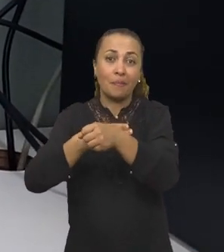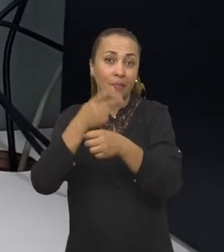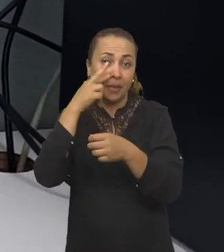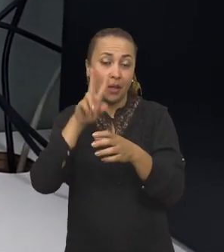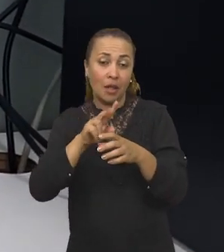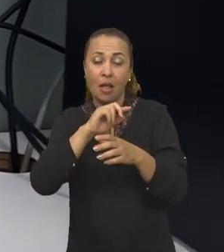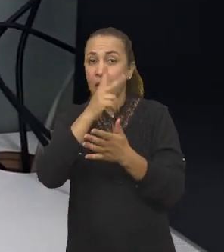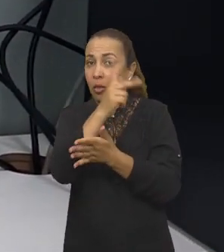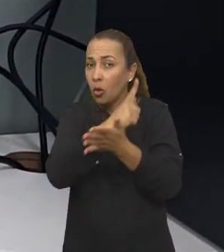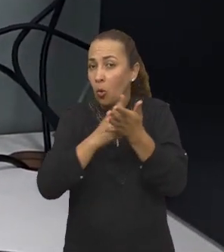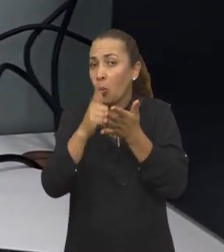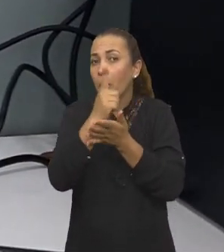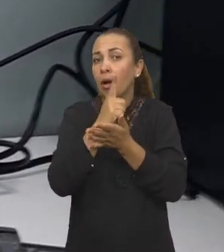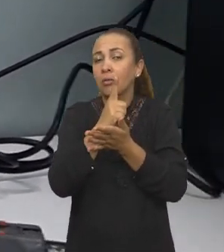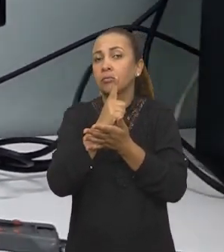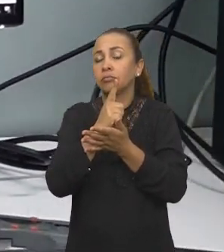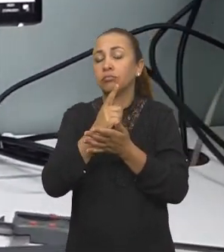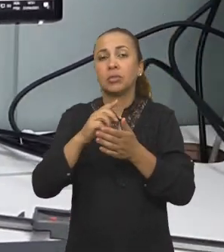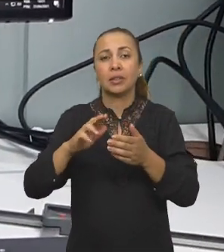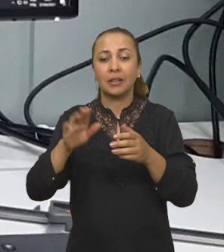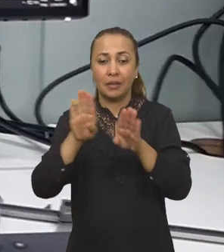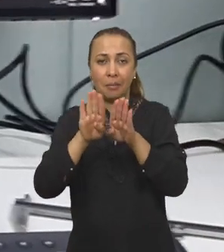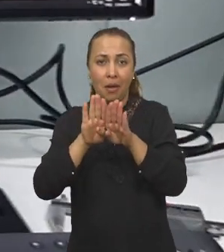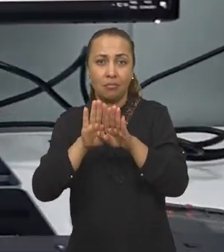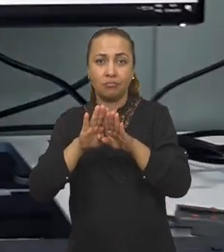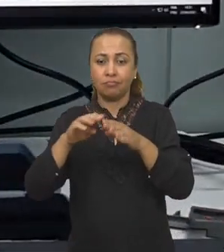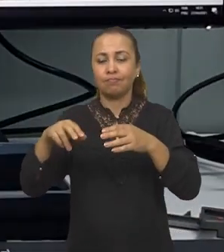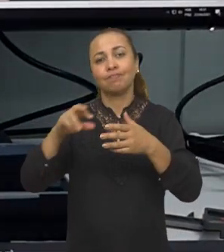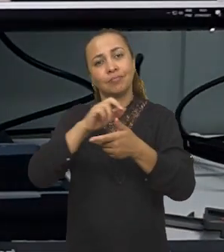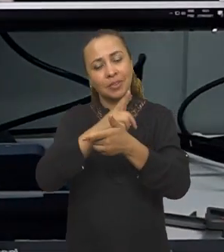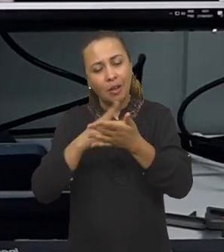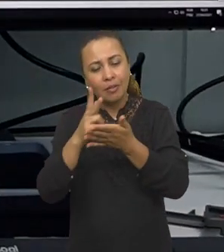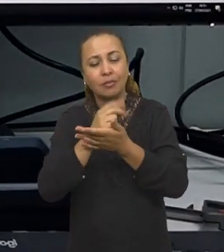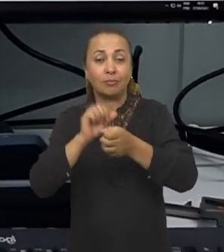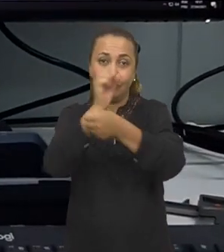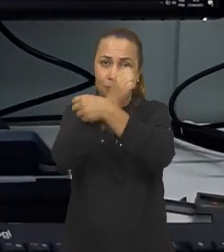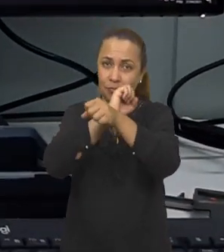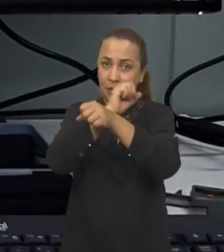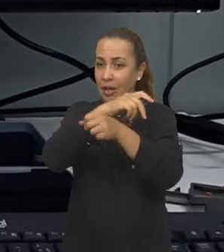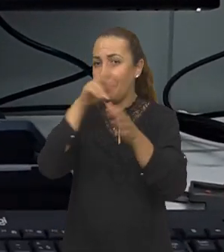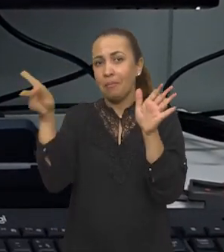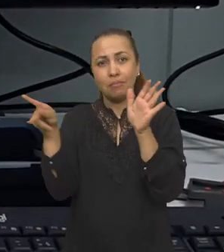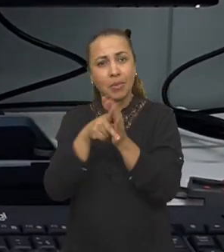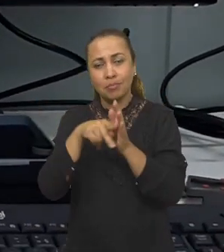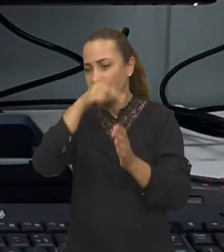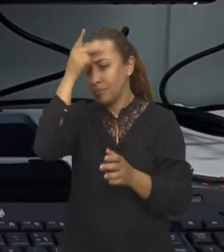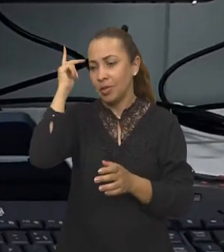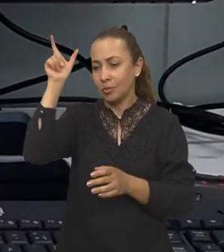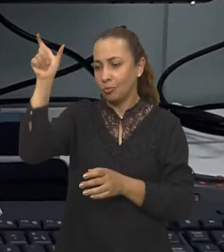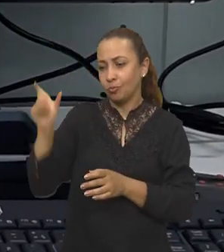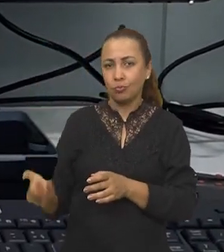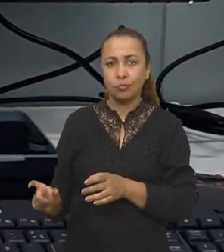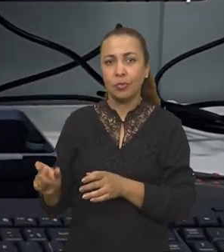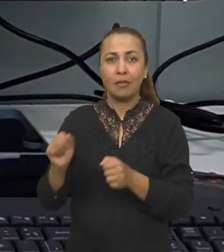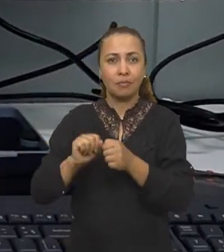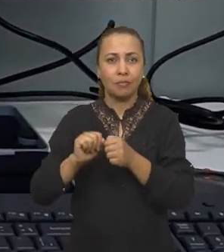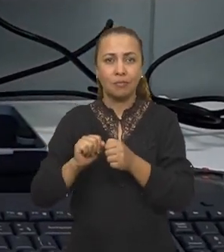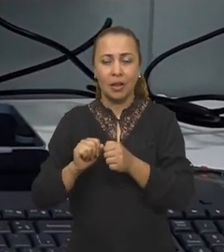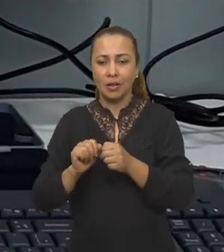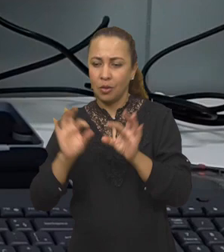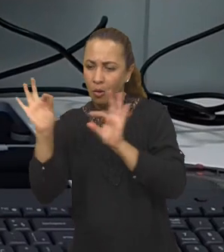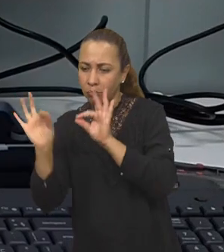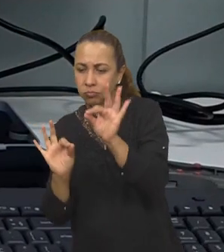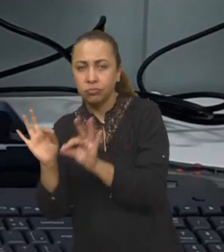partir da geometria, a anatomia óssea do próprio paciente diretamente, a gente faz a